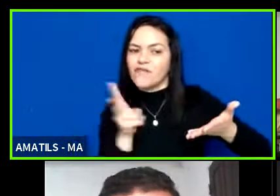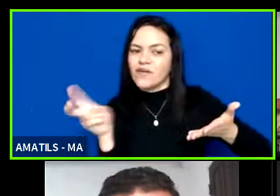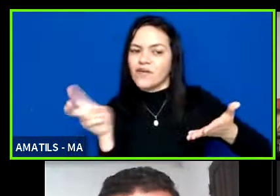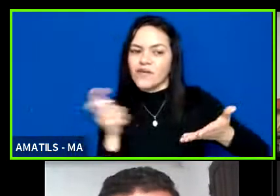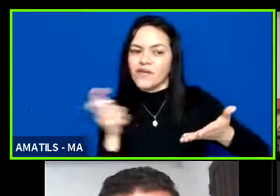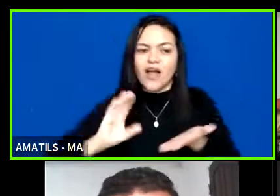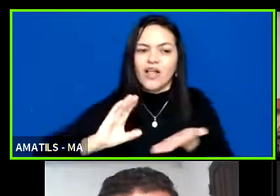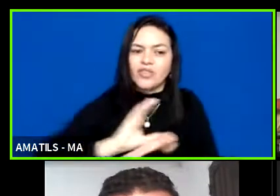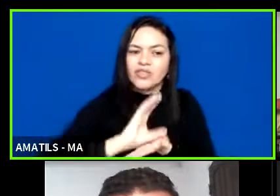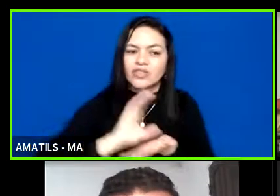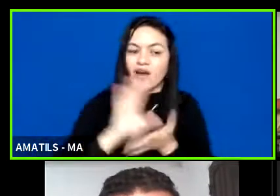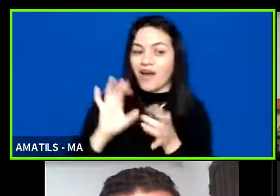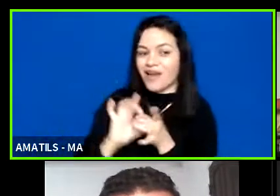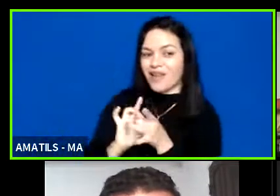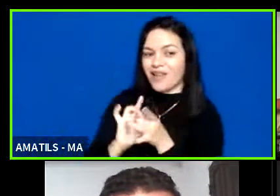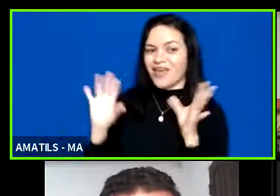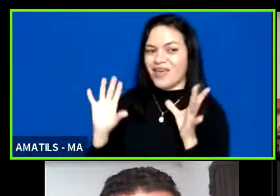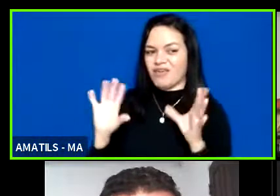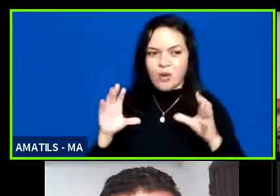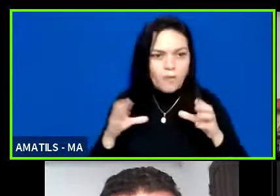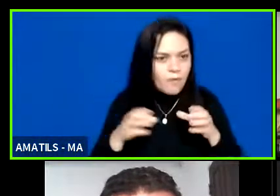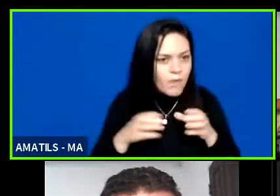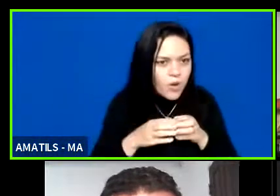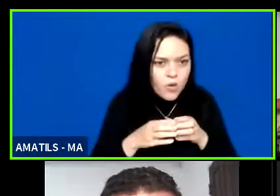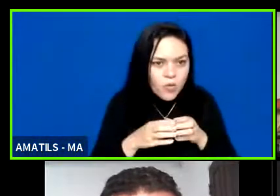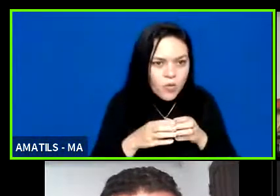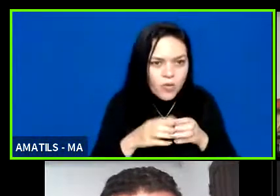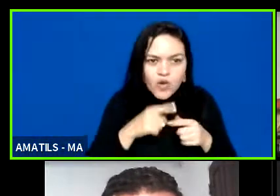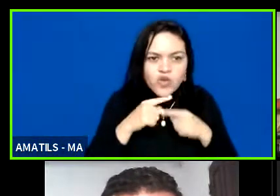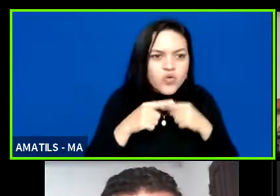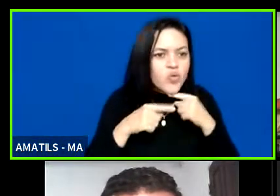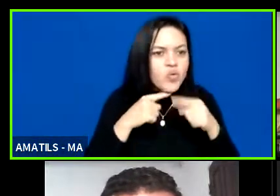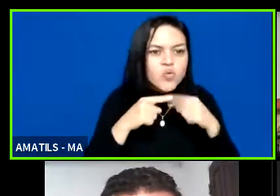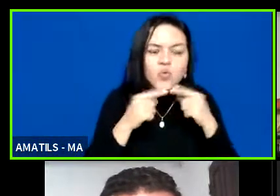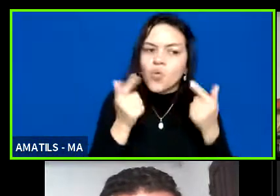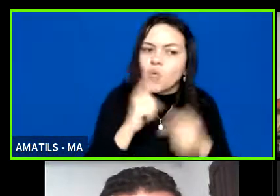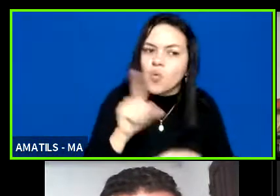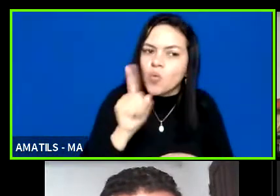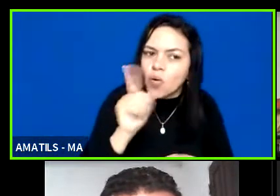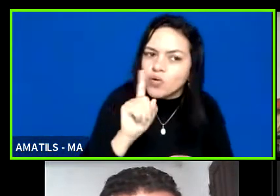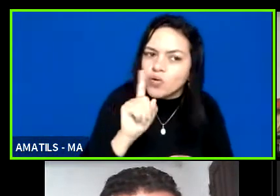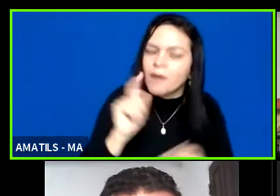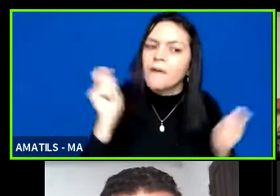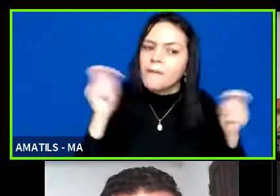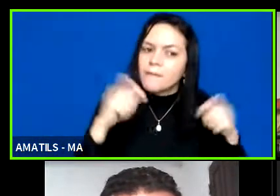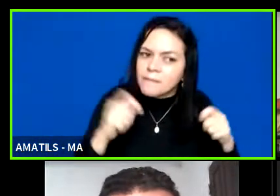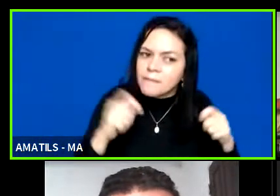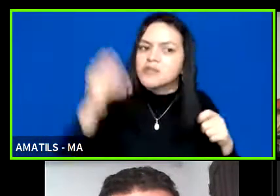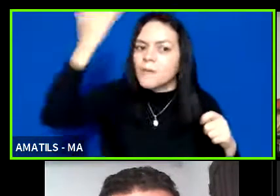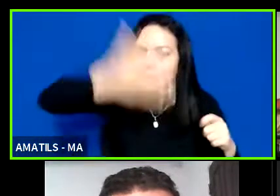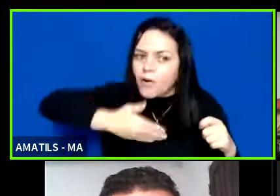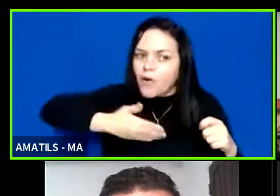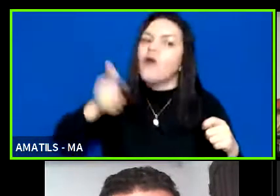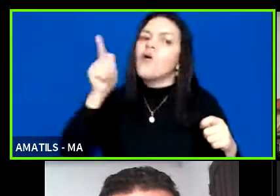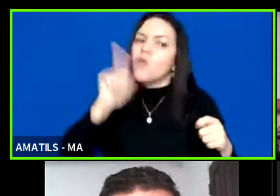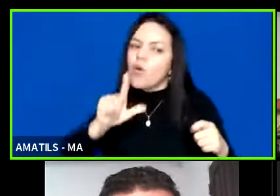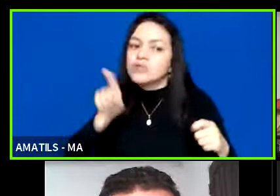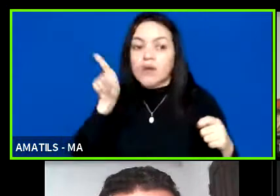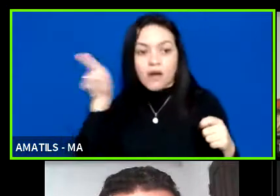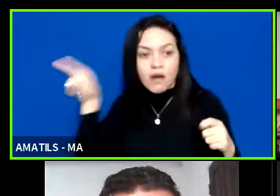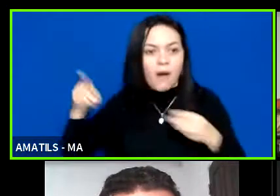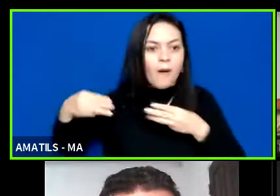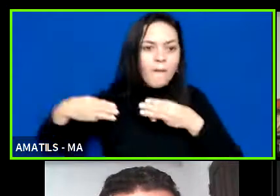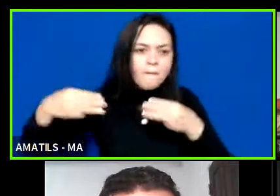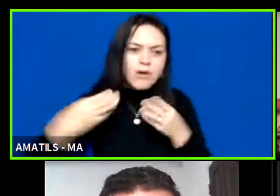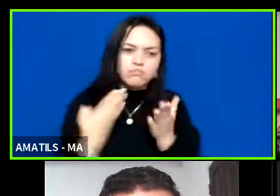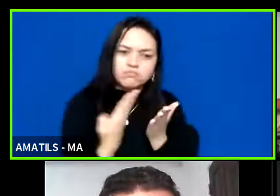disponibilizados para um grupo de pessoas que não consegue executar esses recursos. Então, tudo isso é passado através de um estudo, comprobatório,